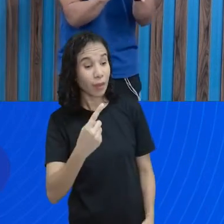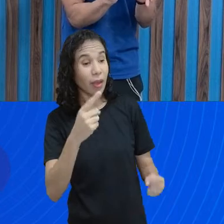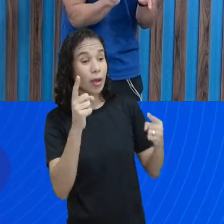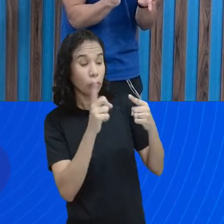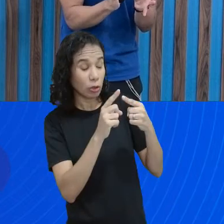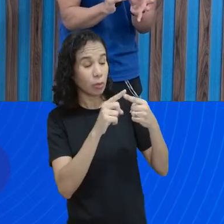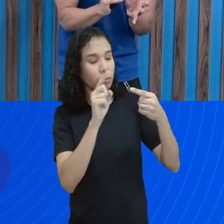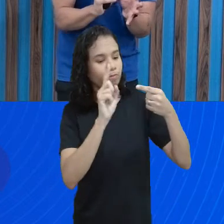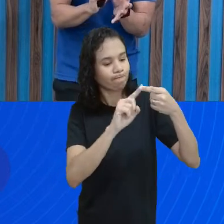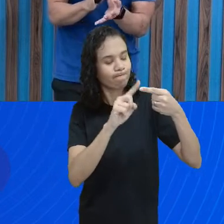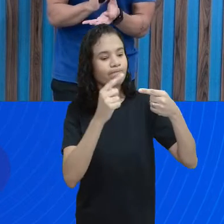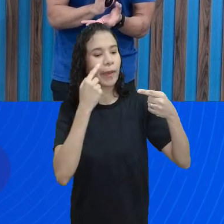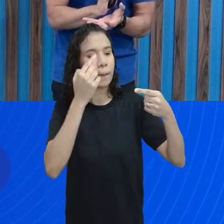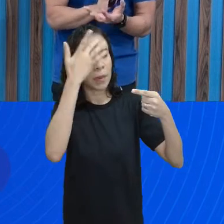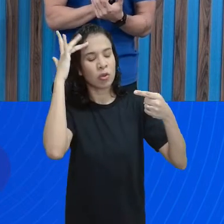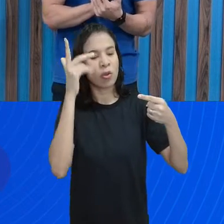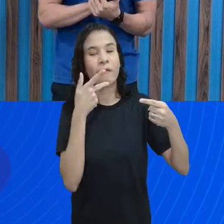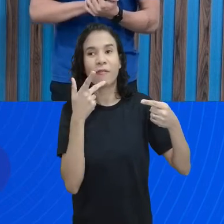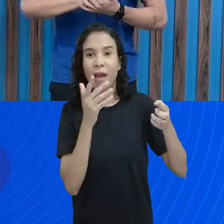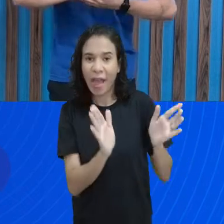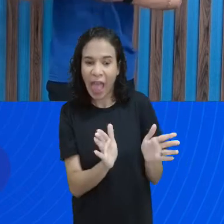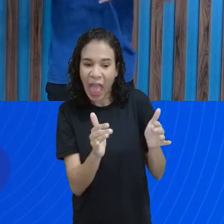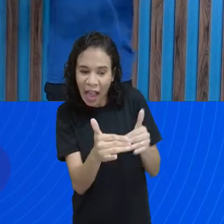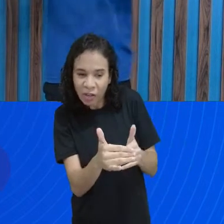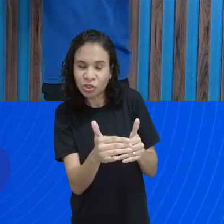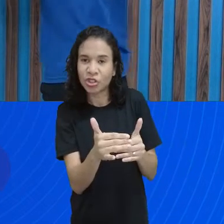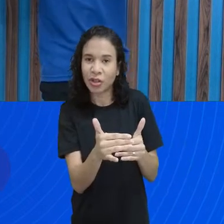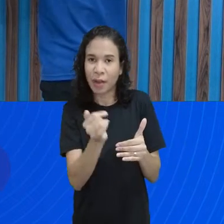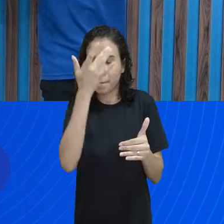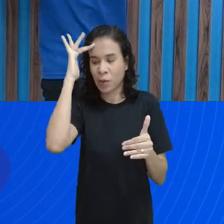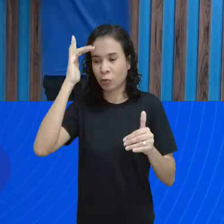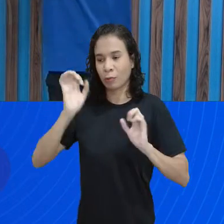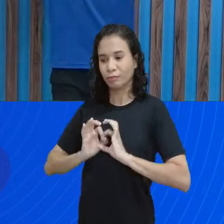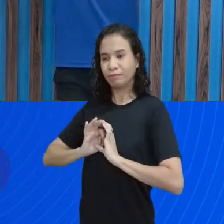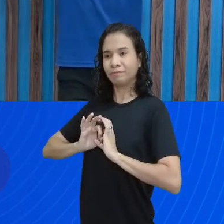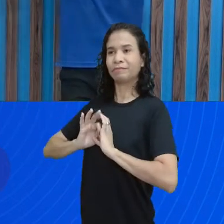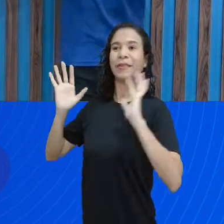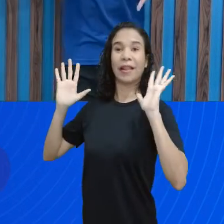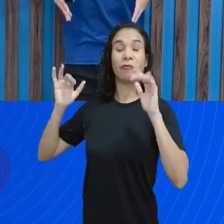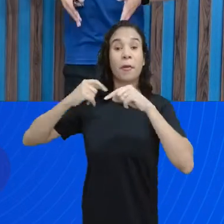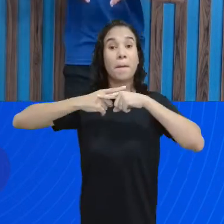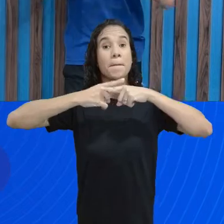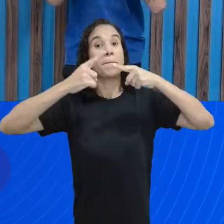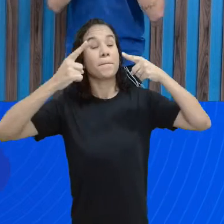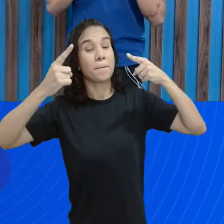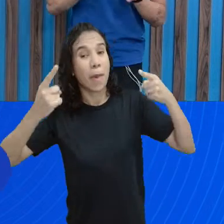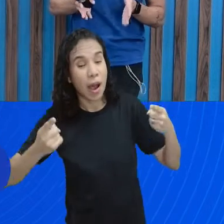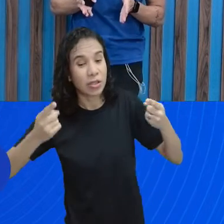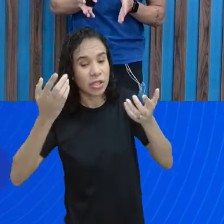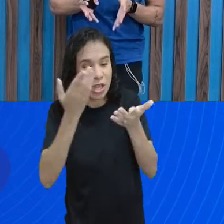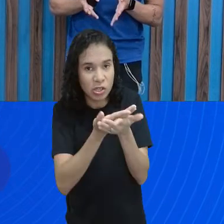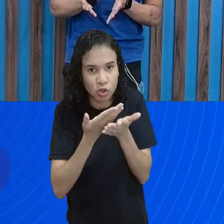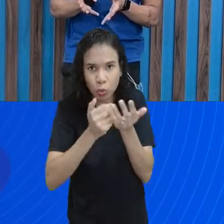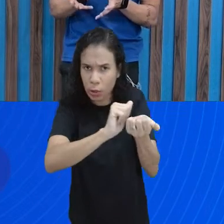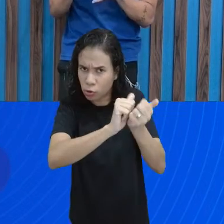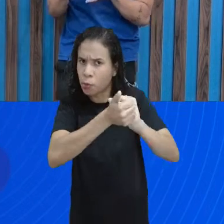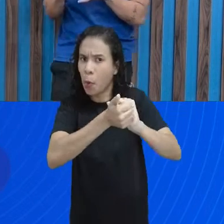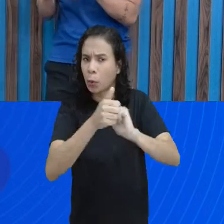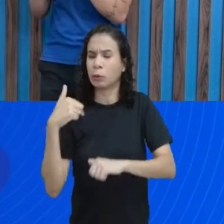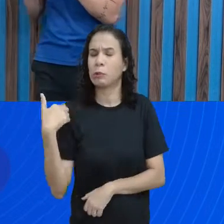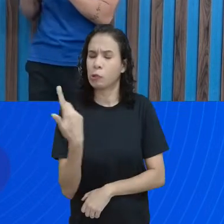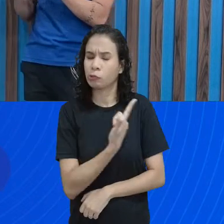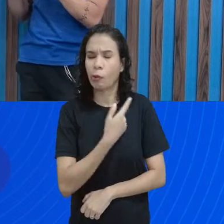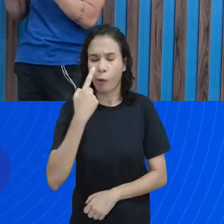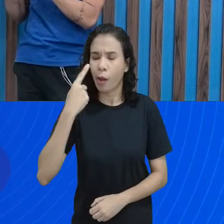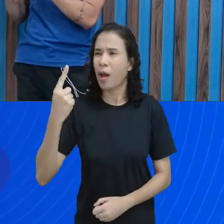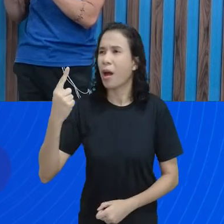caixinha, porque as pessoas não são para colocar em caixinha, né? Pessoas são para ser livres. Exato. Mas, com os esportes, a gente pega